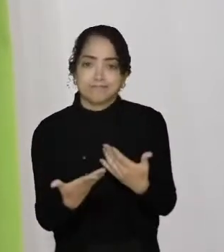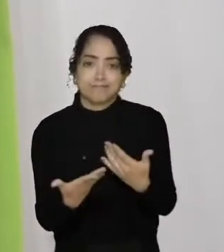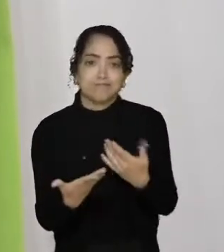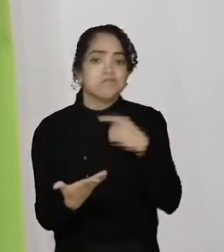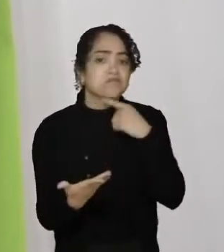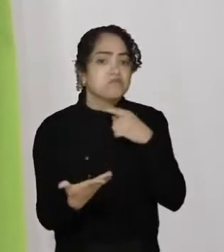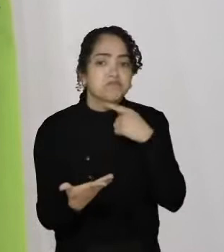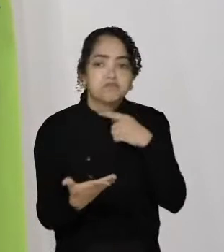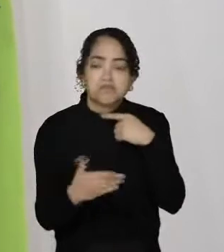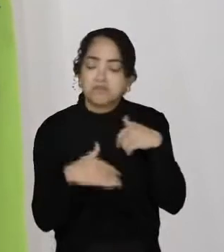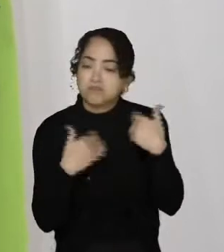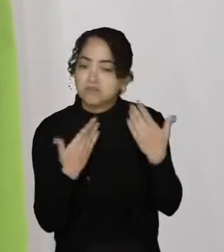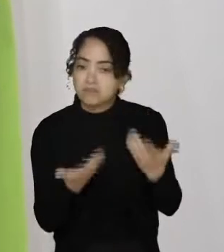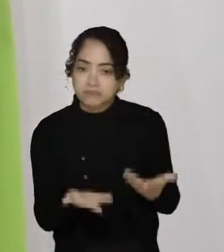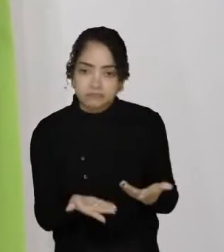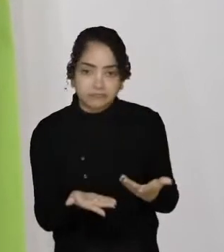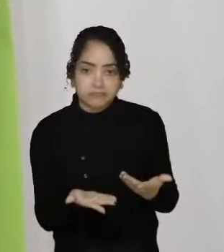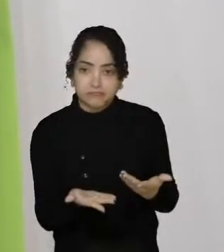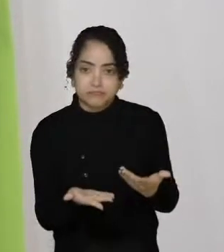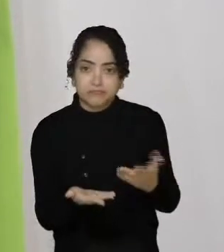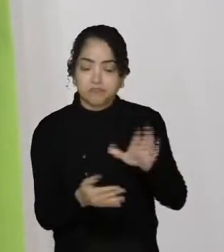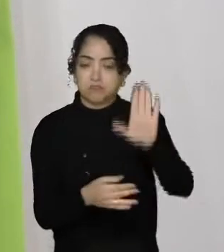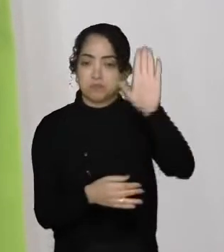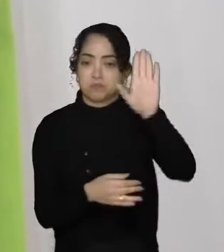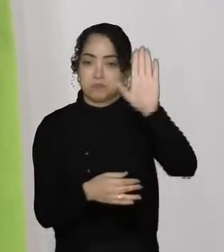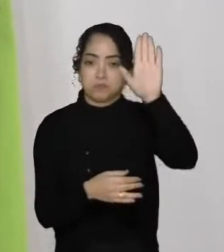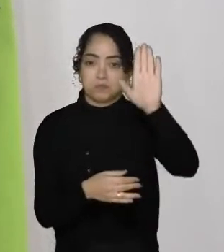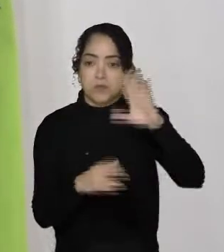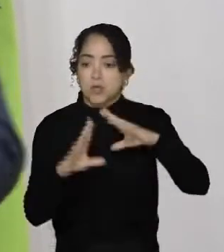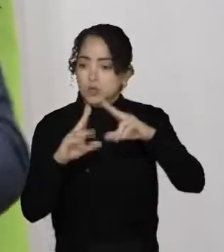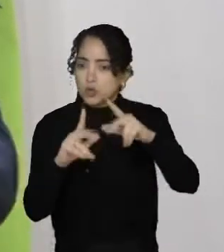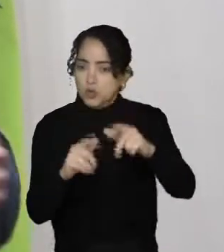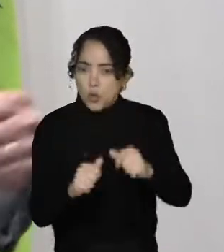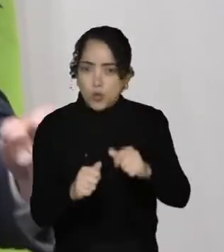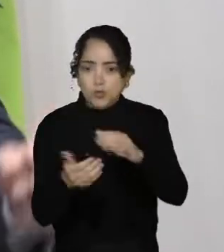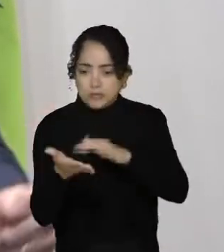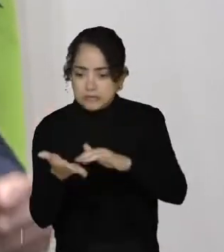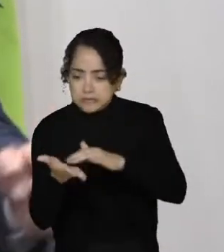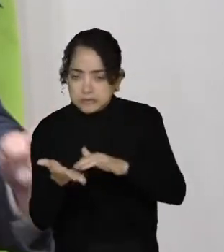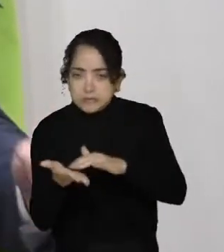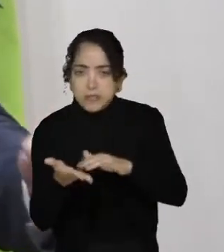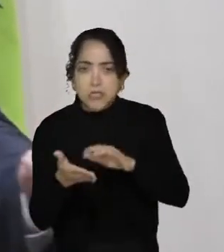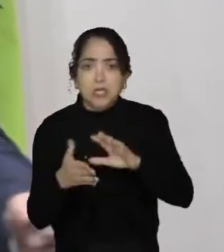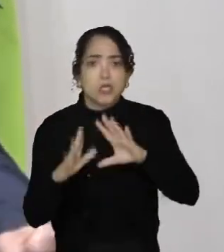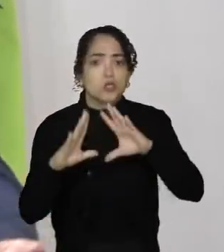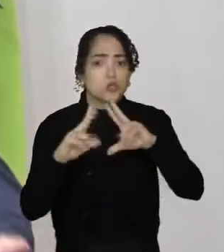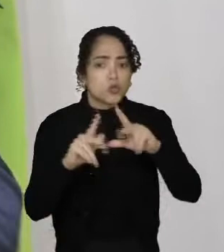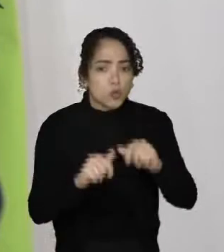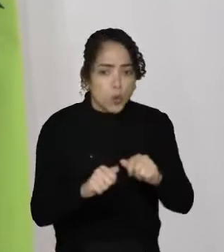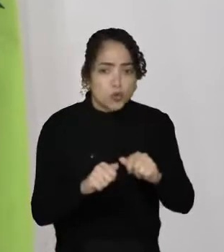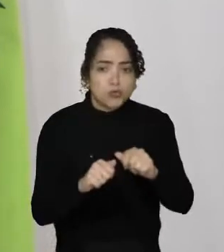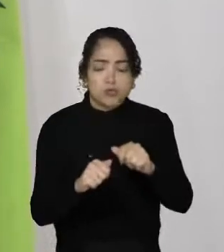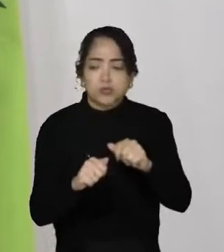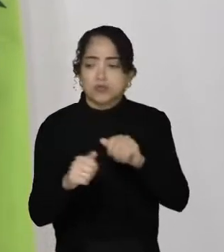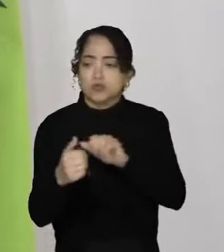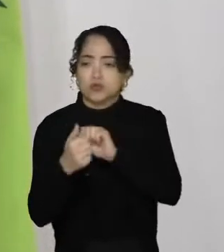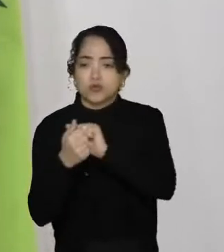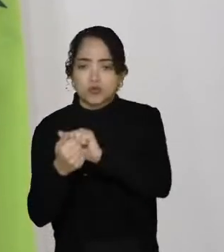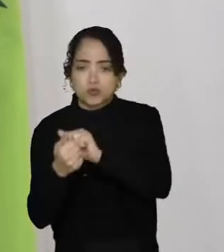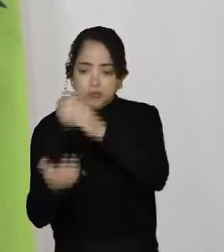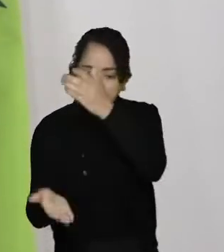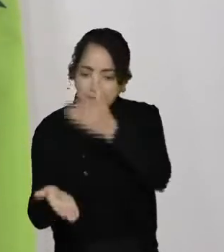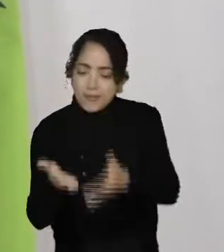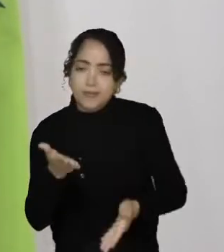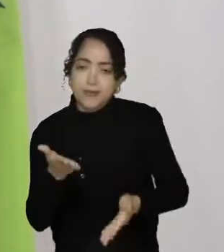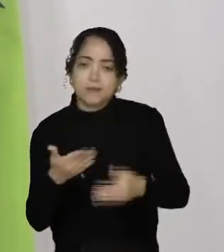miserável de um candidato. Todos os secretários já morreram abraçados, afundados com o